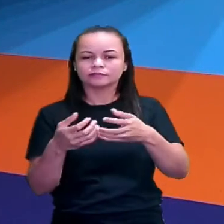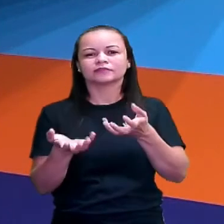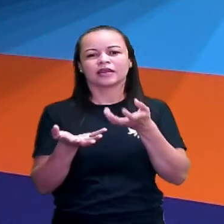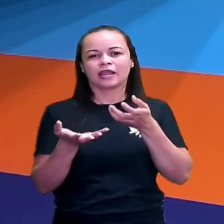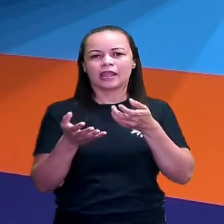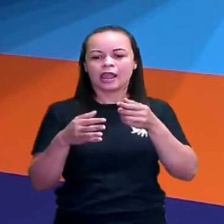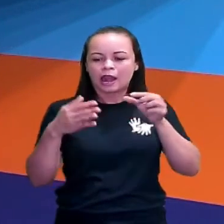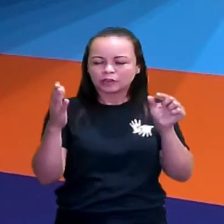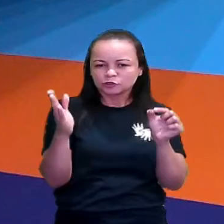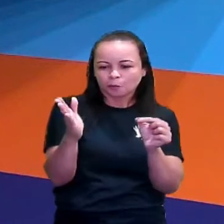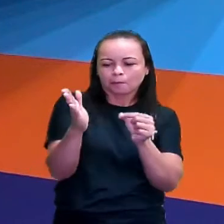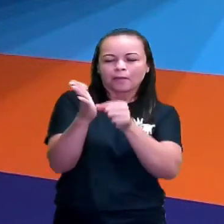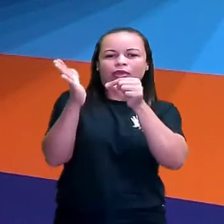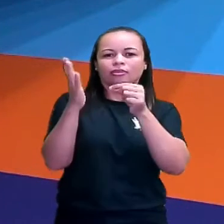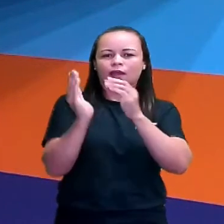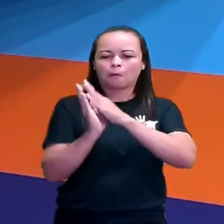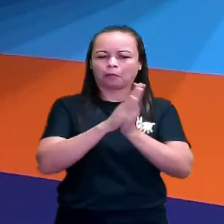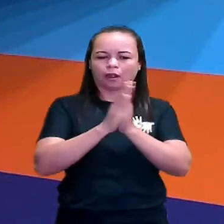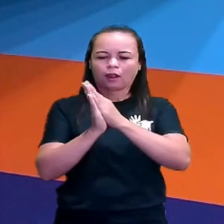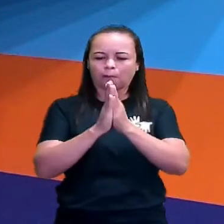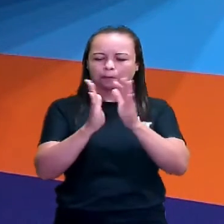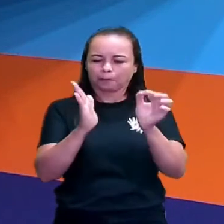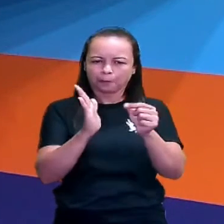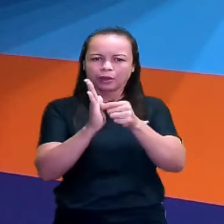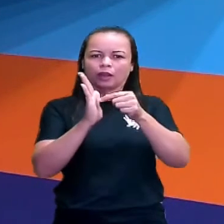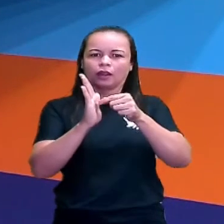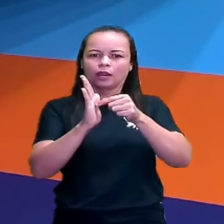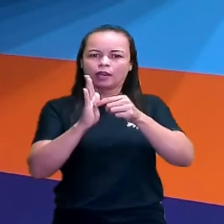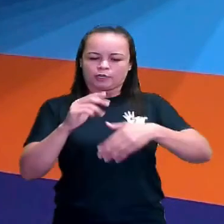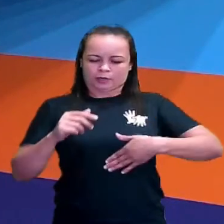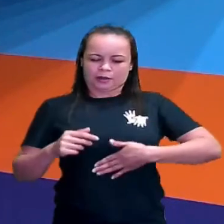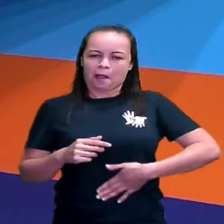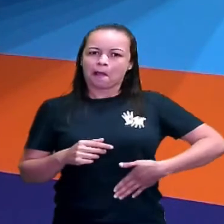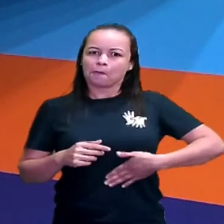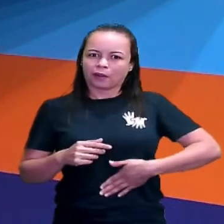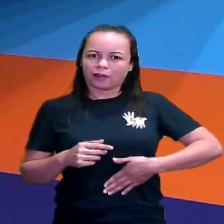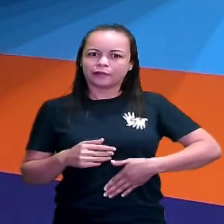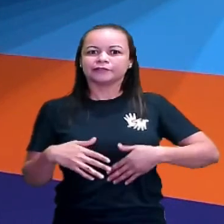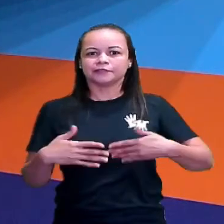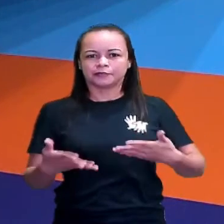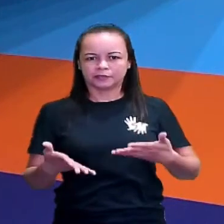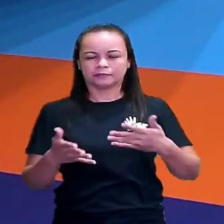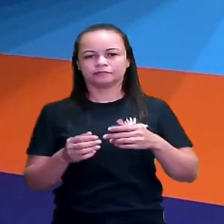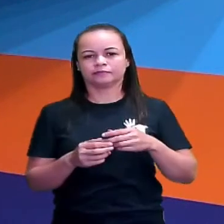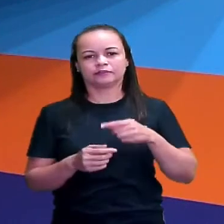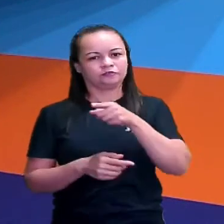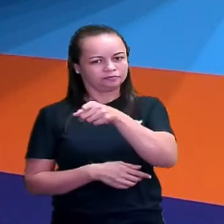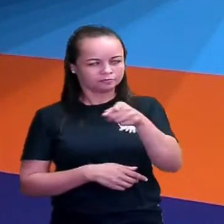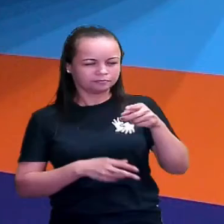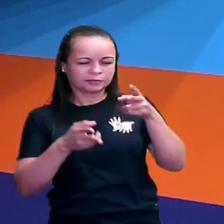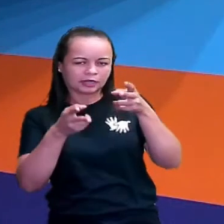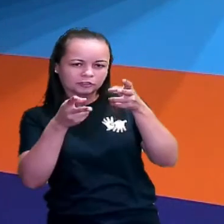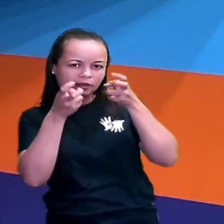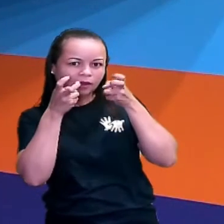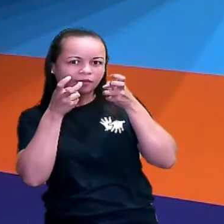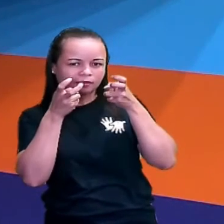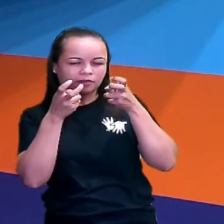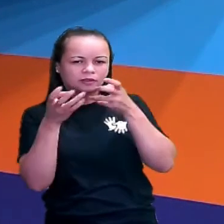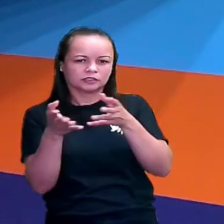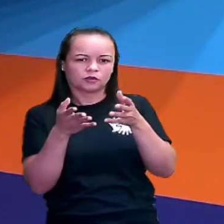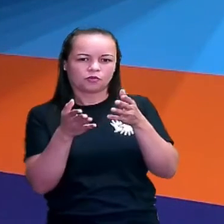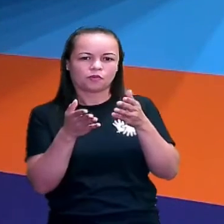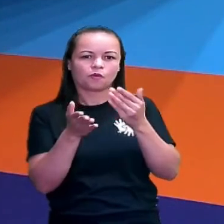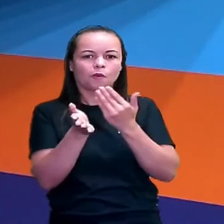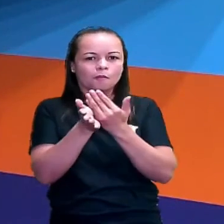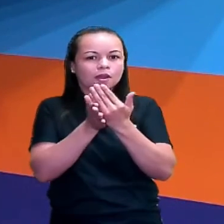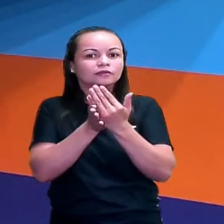espetar ela bem na barriga. Então, se vocês prestarem atenção, a gente começou